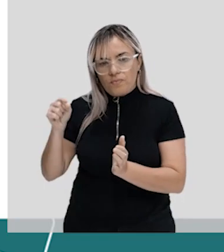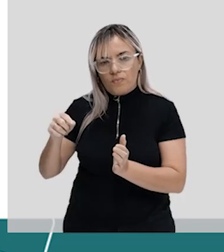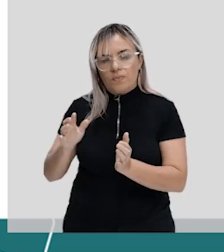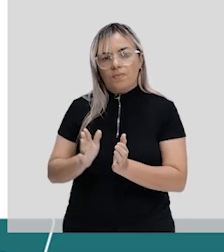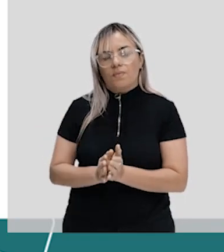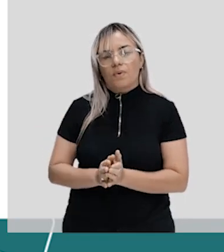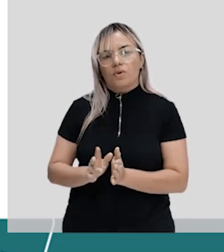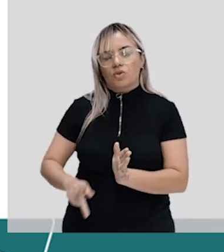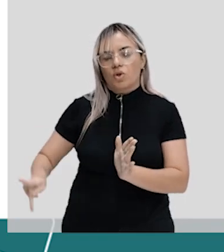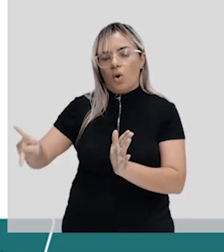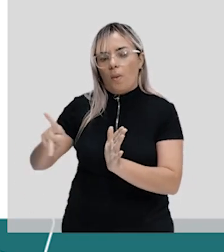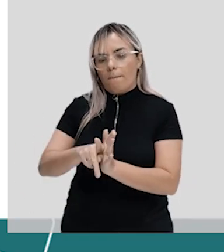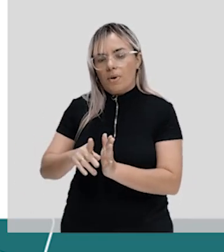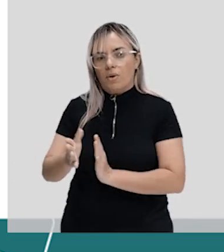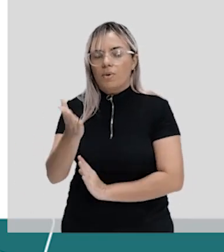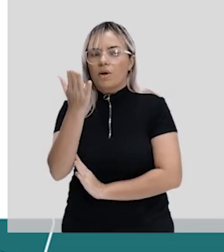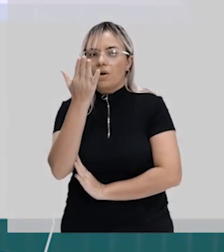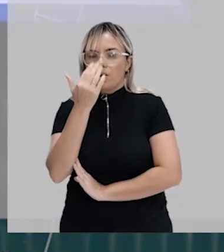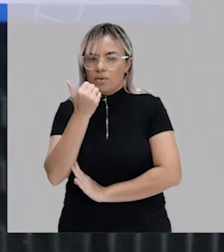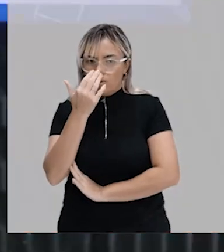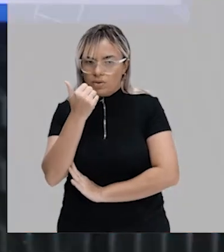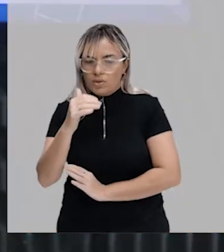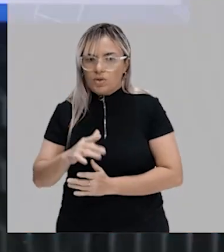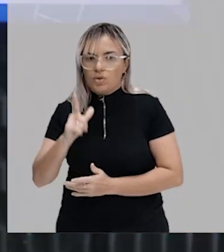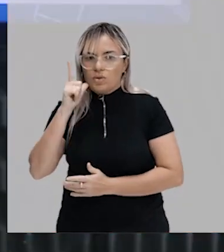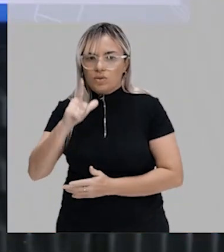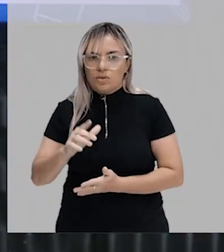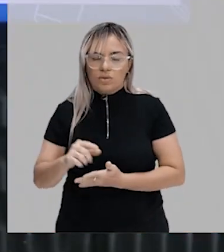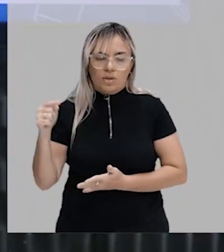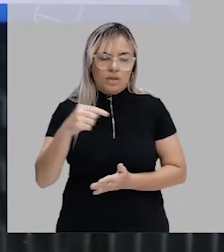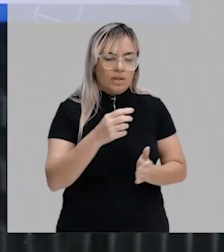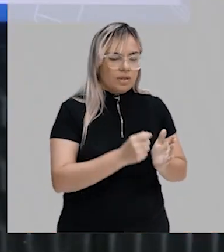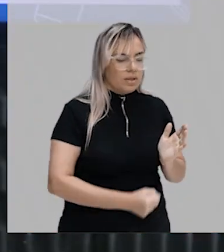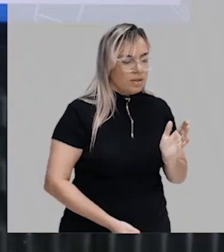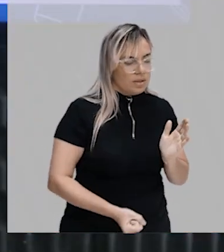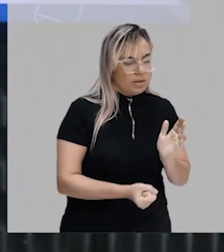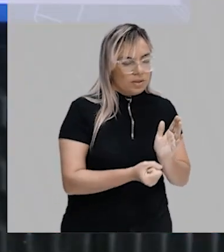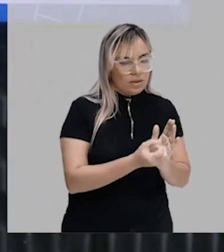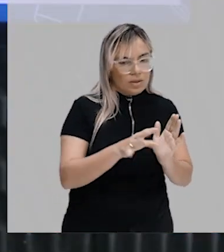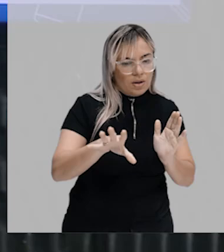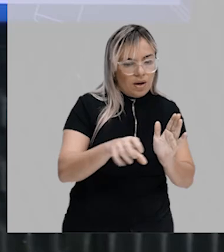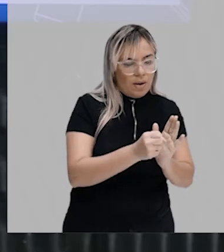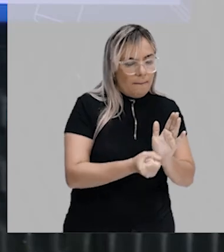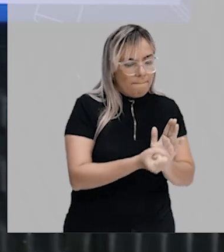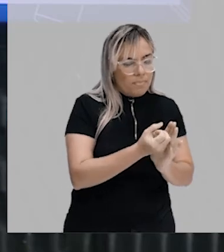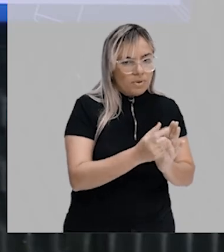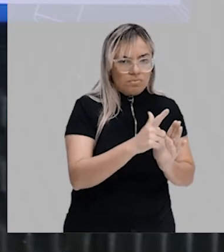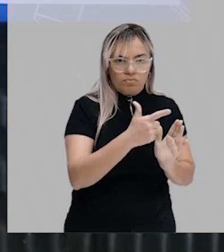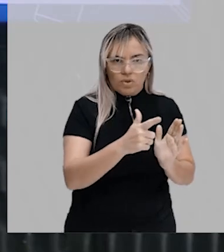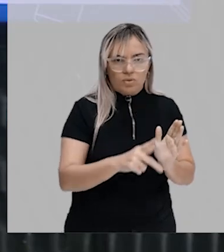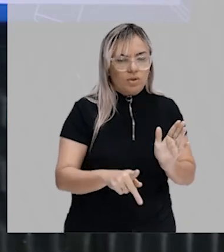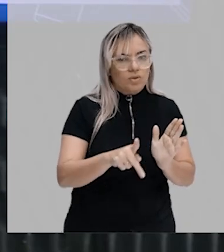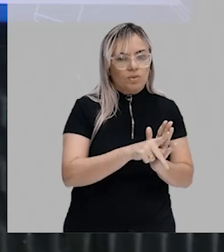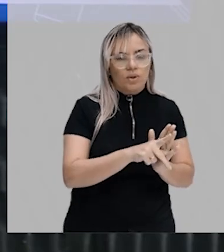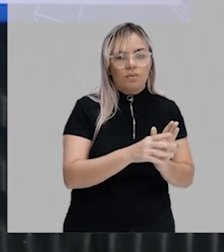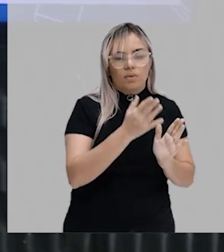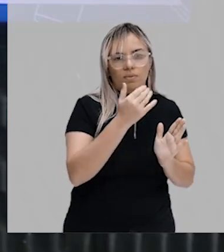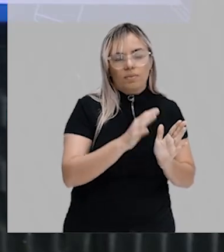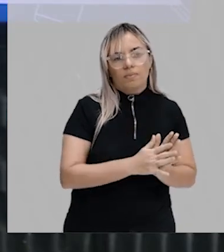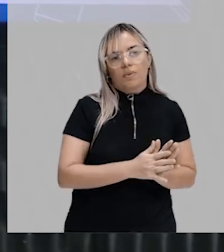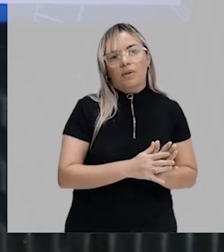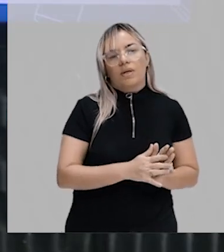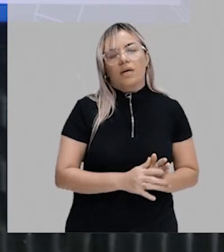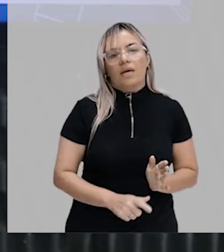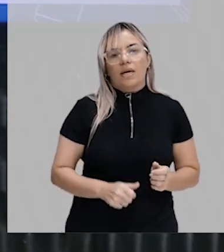e a heterotrofia, em o indivíduo não produz o seu próprio alimento. Então, se eu tenho esses dois indivíduos, existem duas